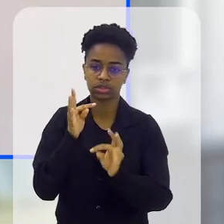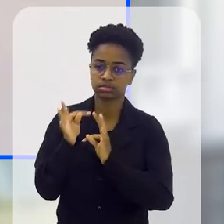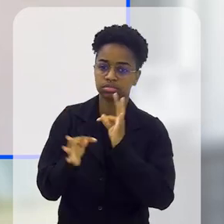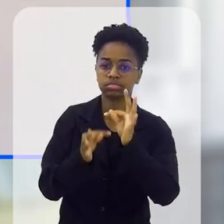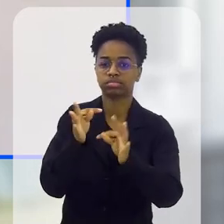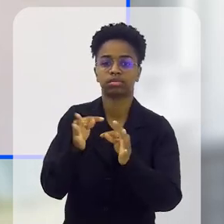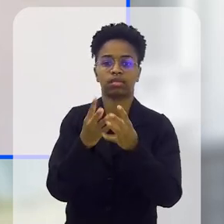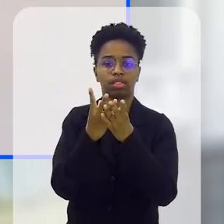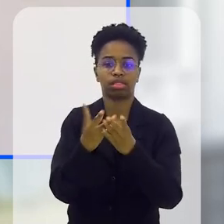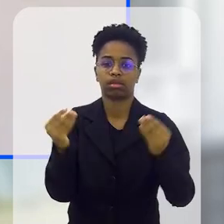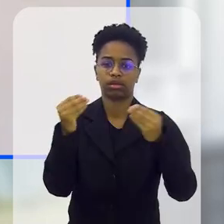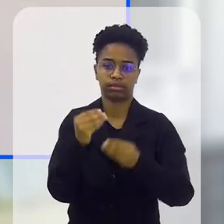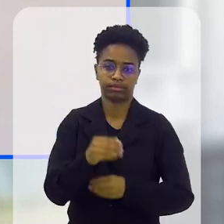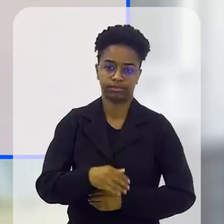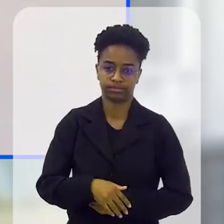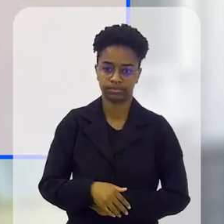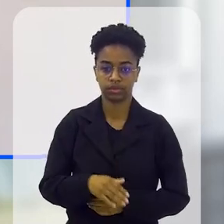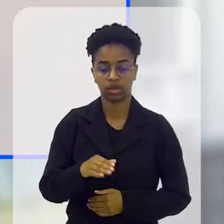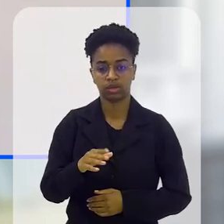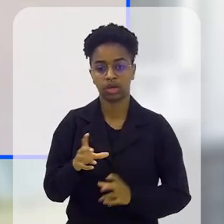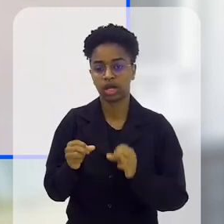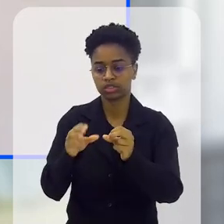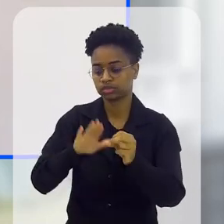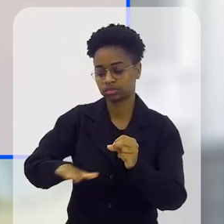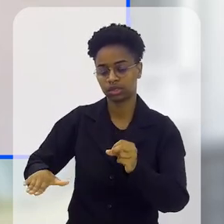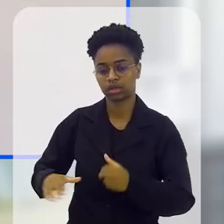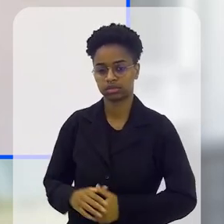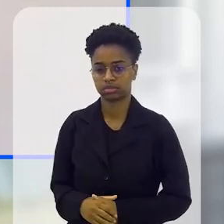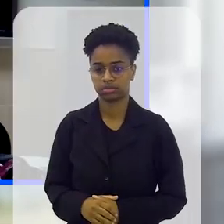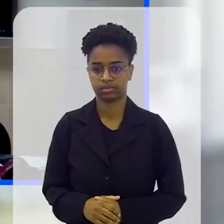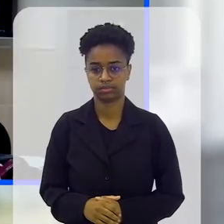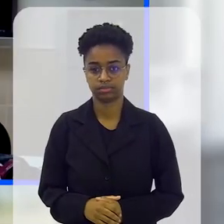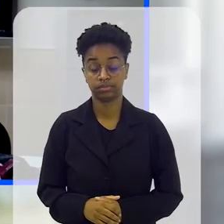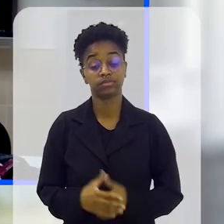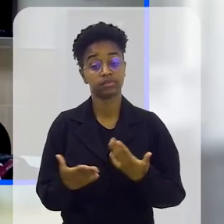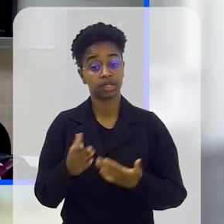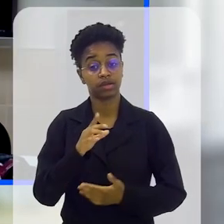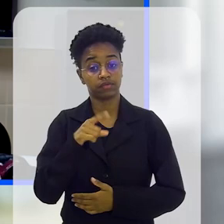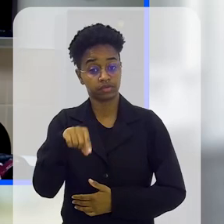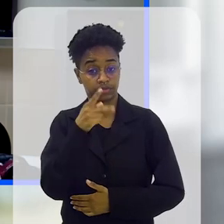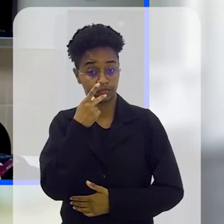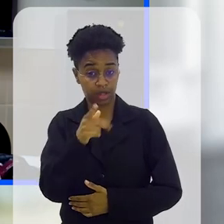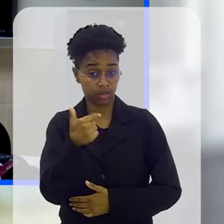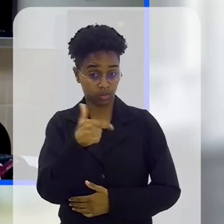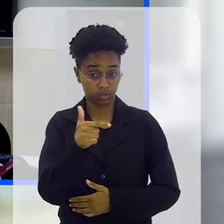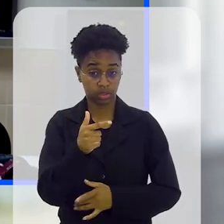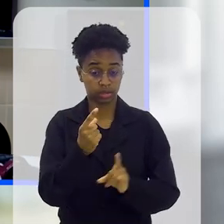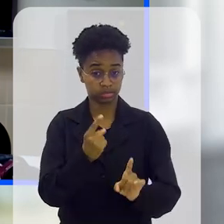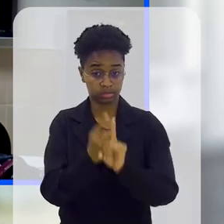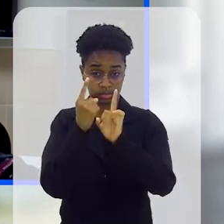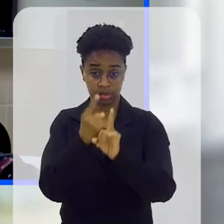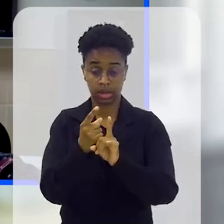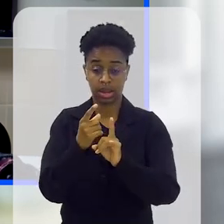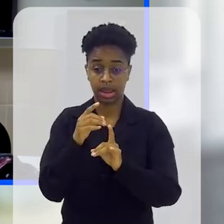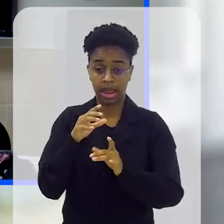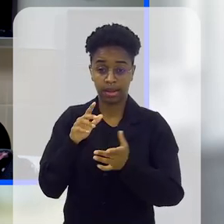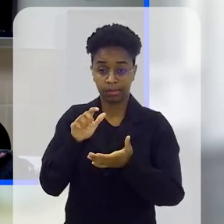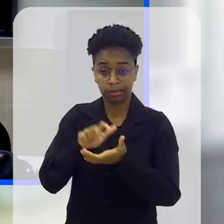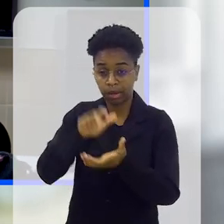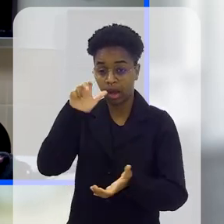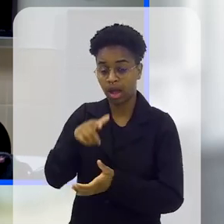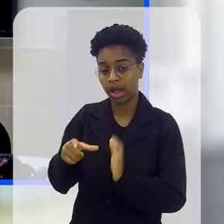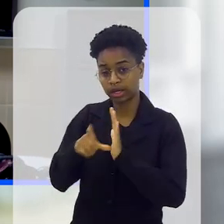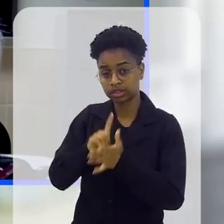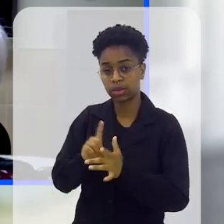para fazer o diagnóstico do câncer infantil. Perfeito. Quando você fala que não existe esse diagnóstico precoce,